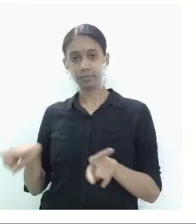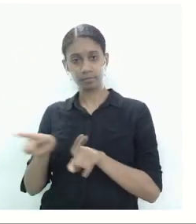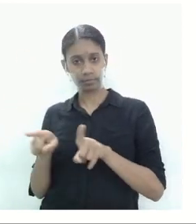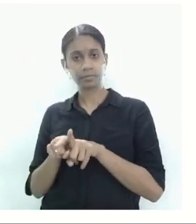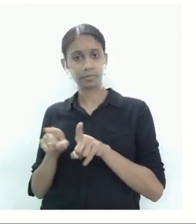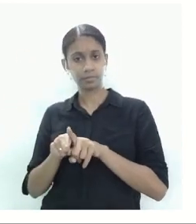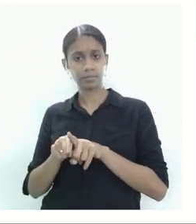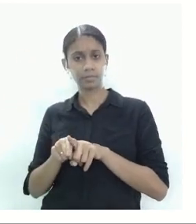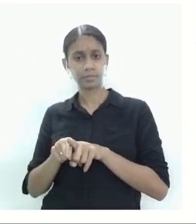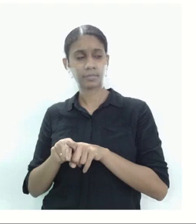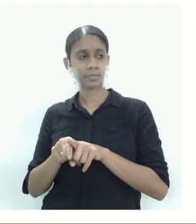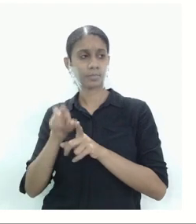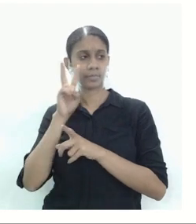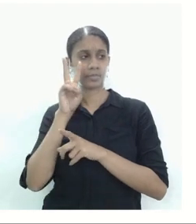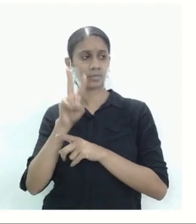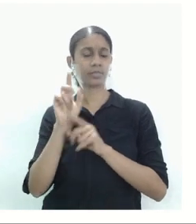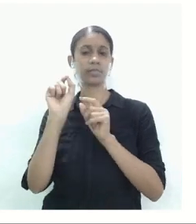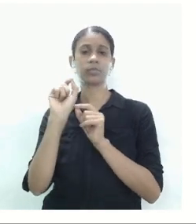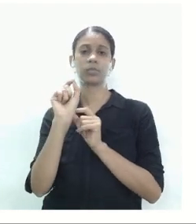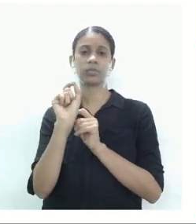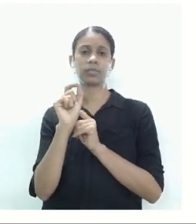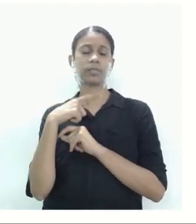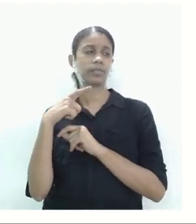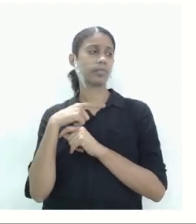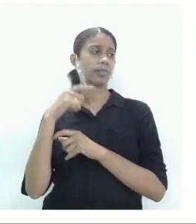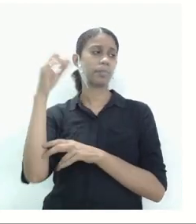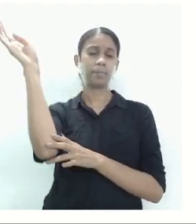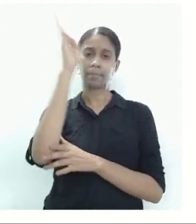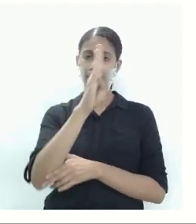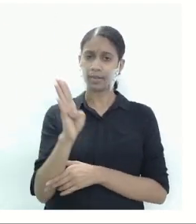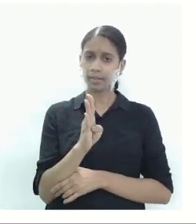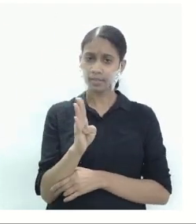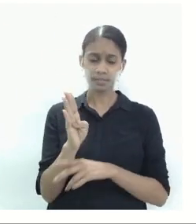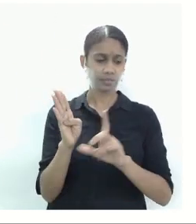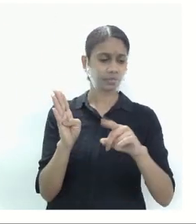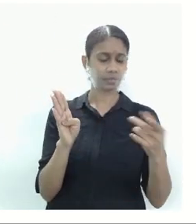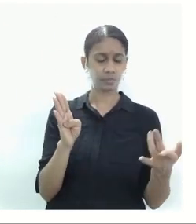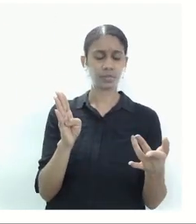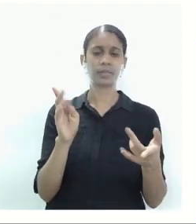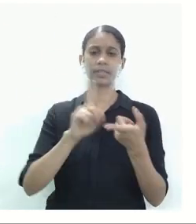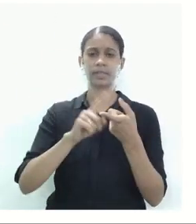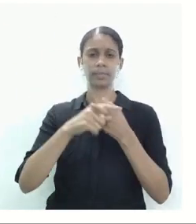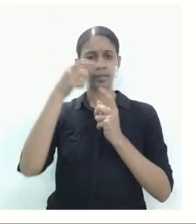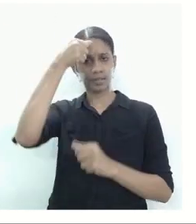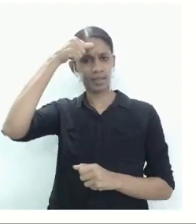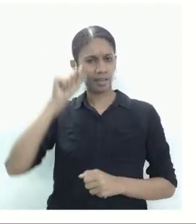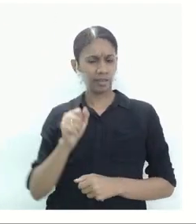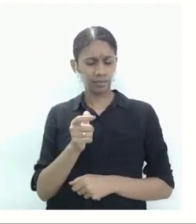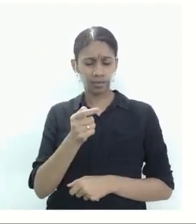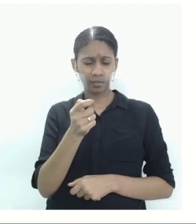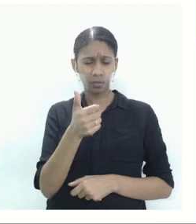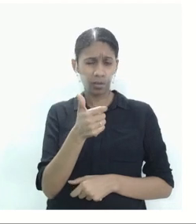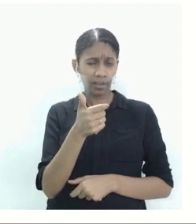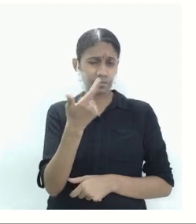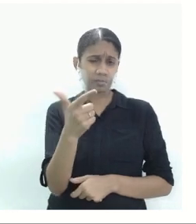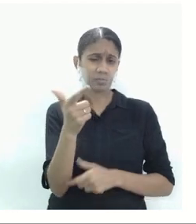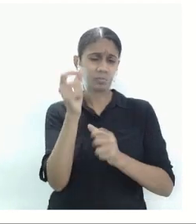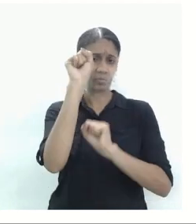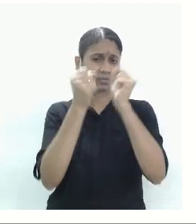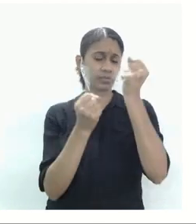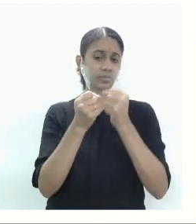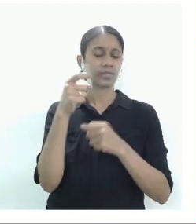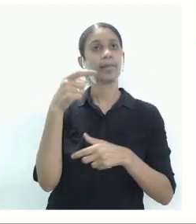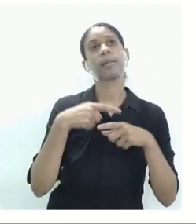hemisfério sul, Brasil, África, mas não tem indústria. Ah, professor, Brasil é industrializado.